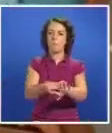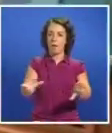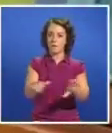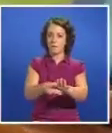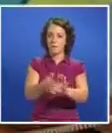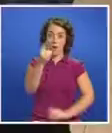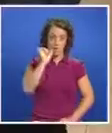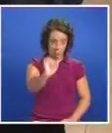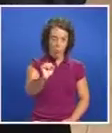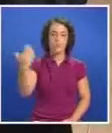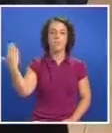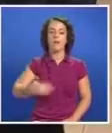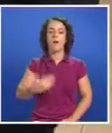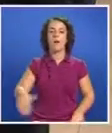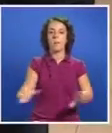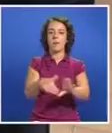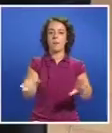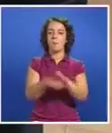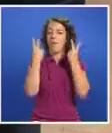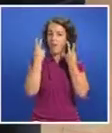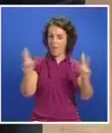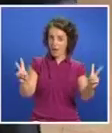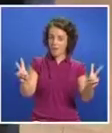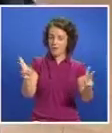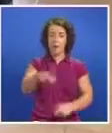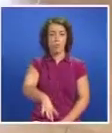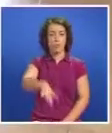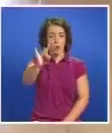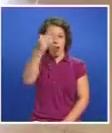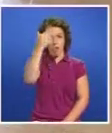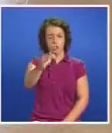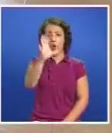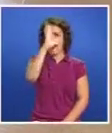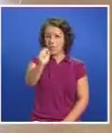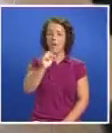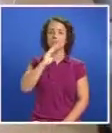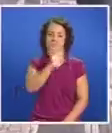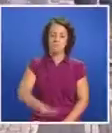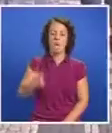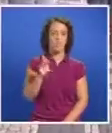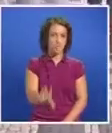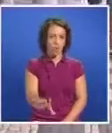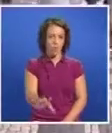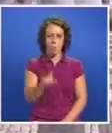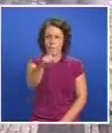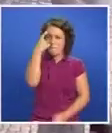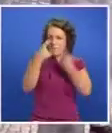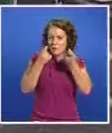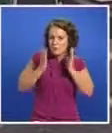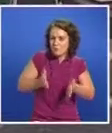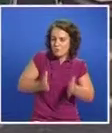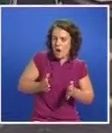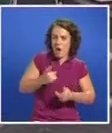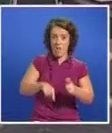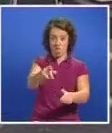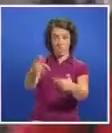É o seu direito a participar livremente na escolha do governo da nossa região. Já pensou que deixar que